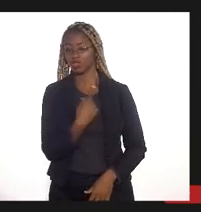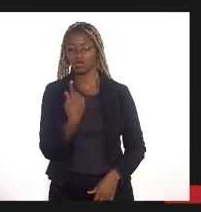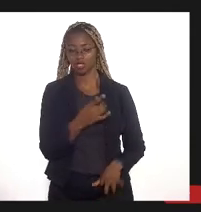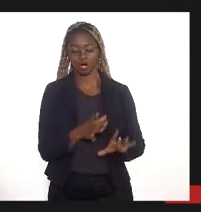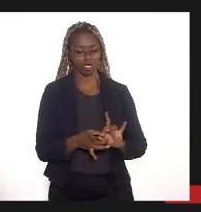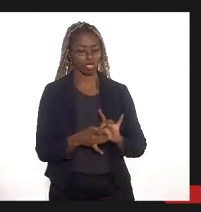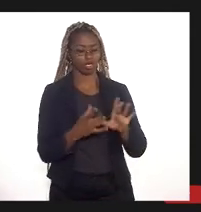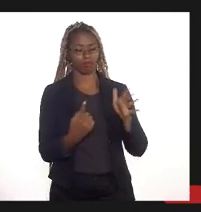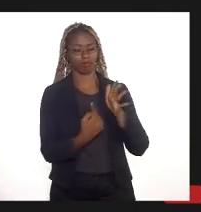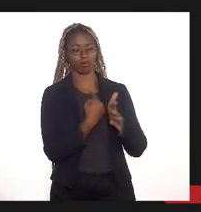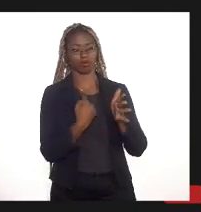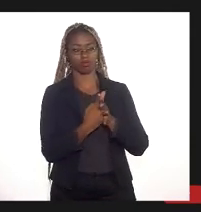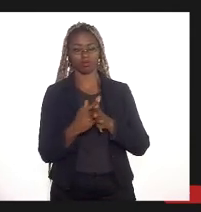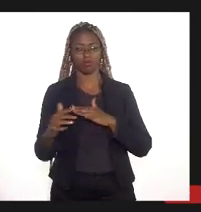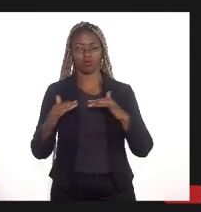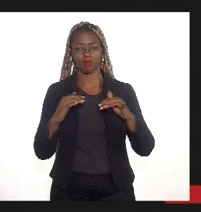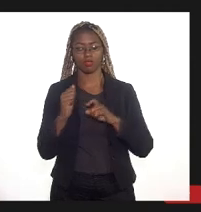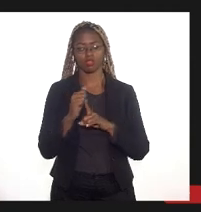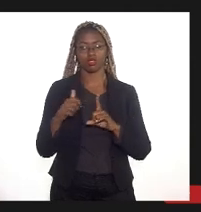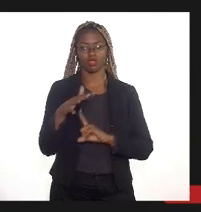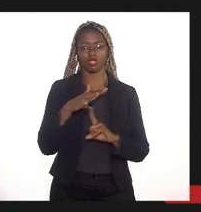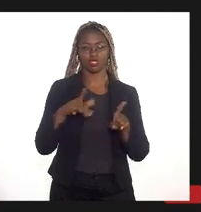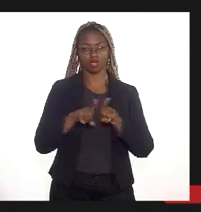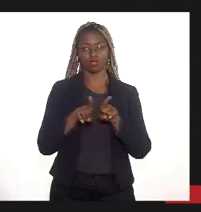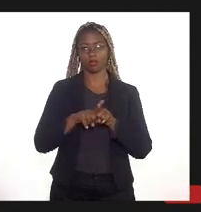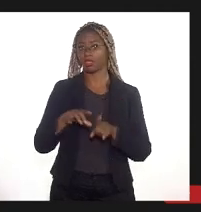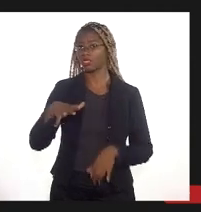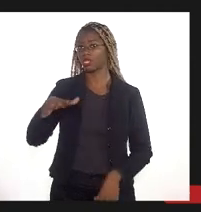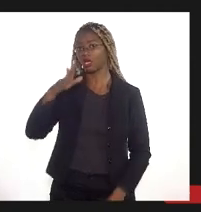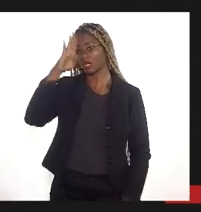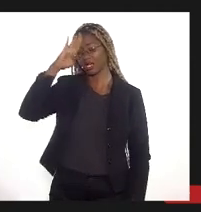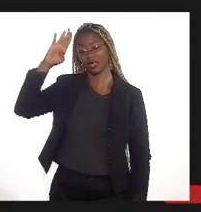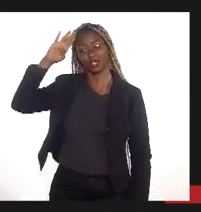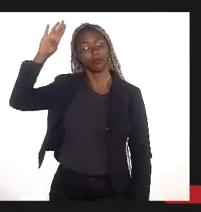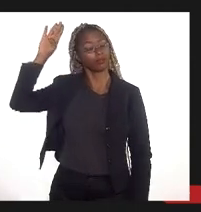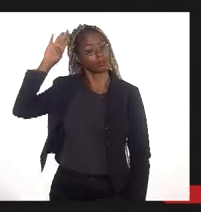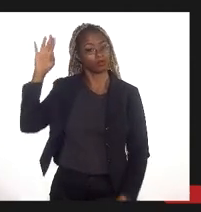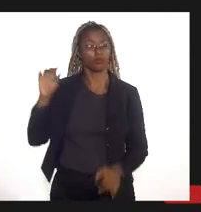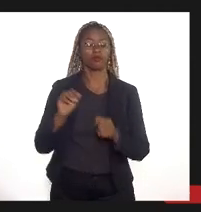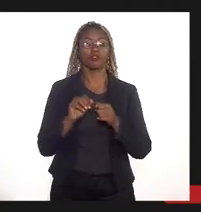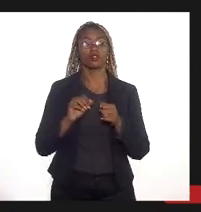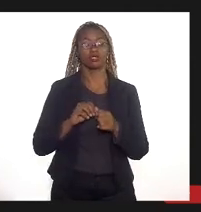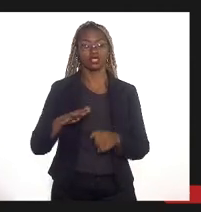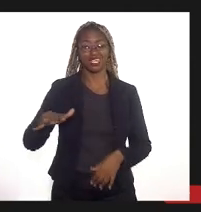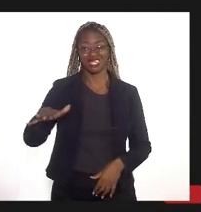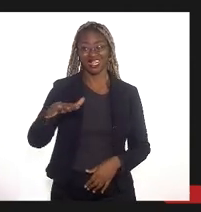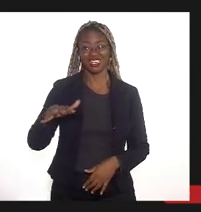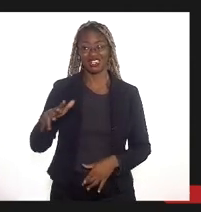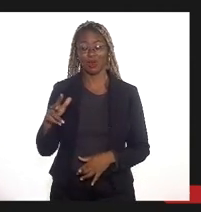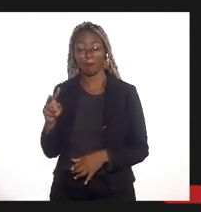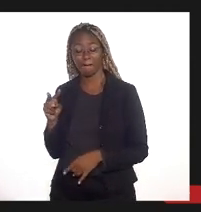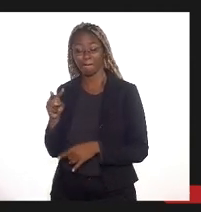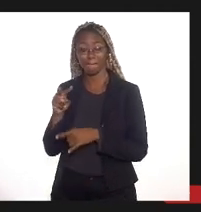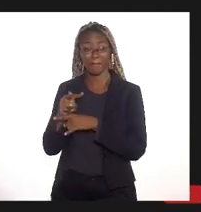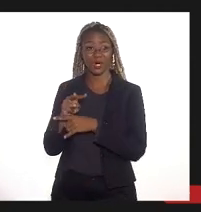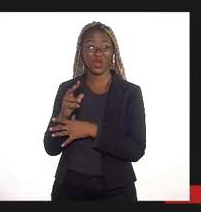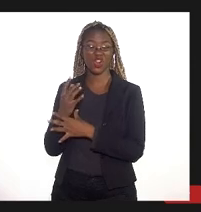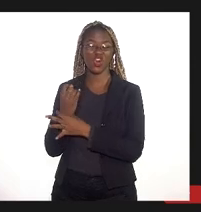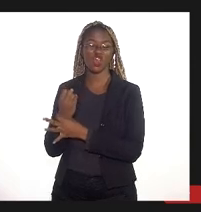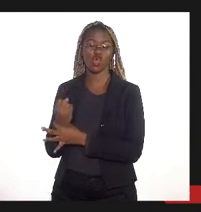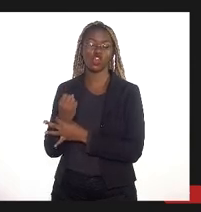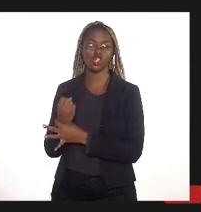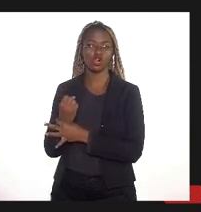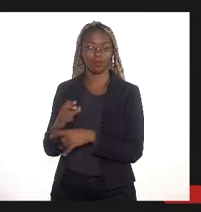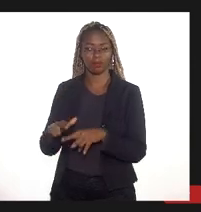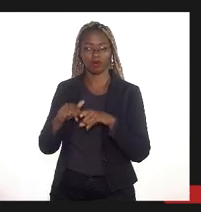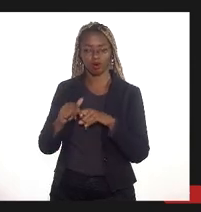dos movimentos sociais da academia para poder fazer com que essa região seja protegida uma região que tem uma